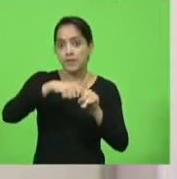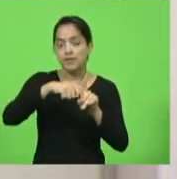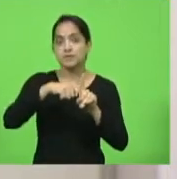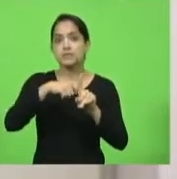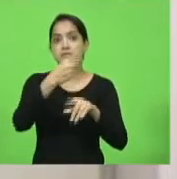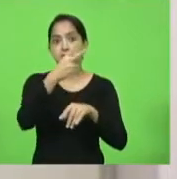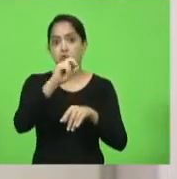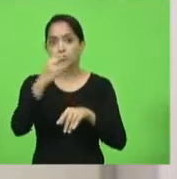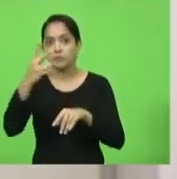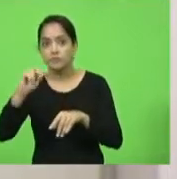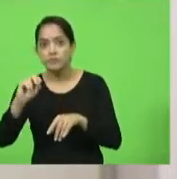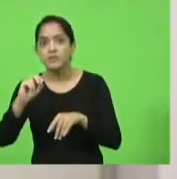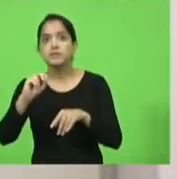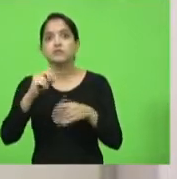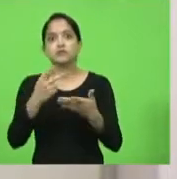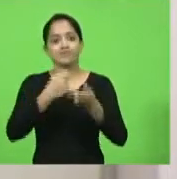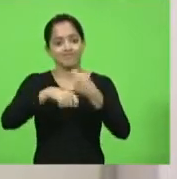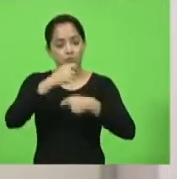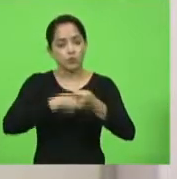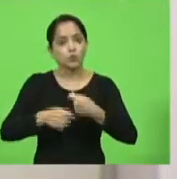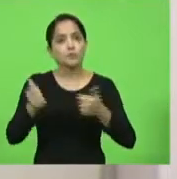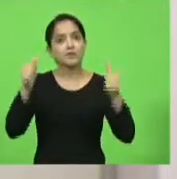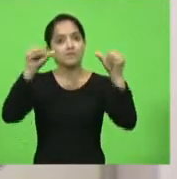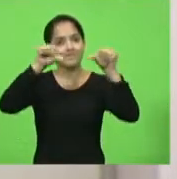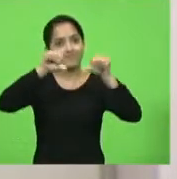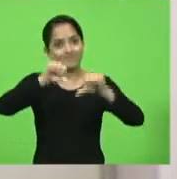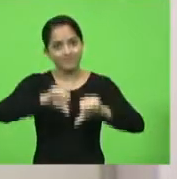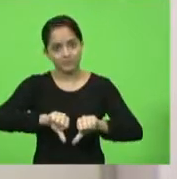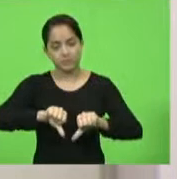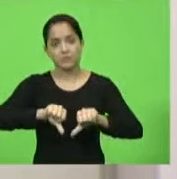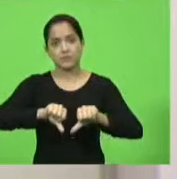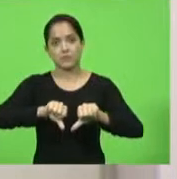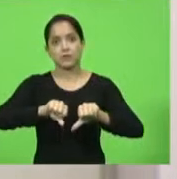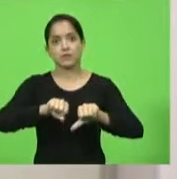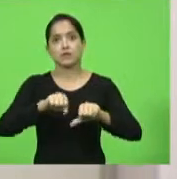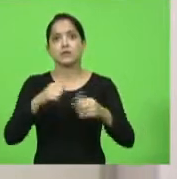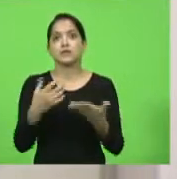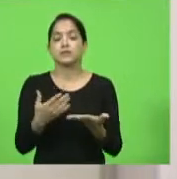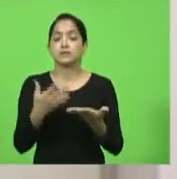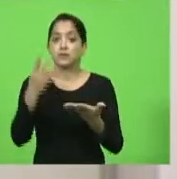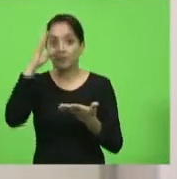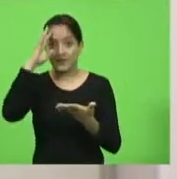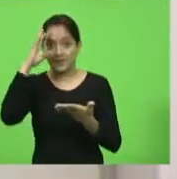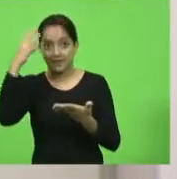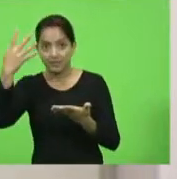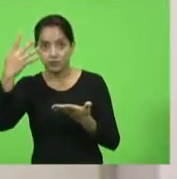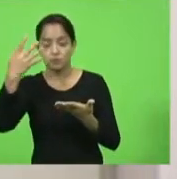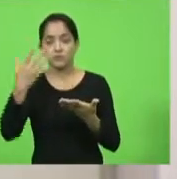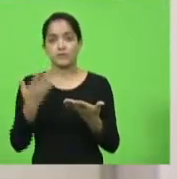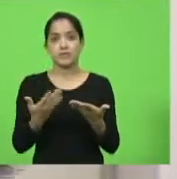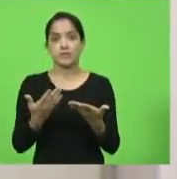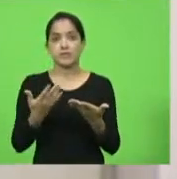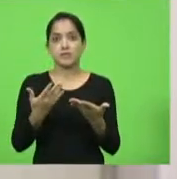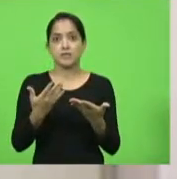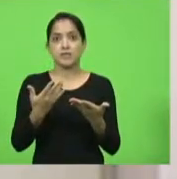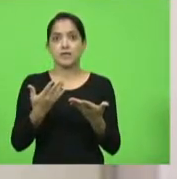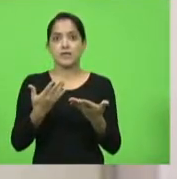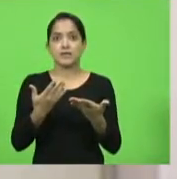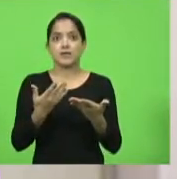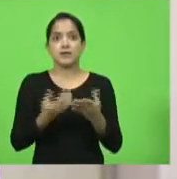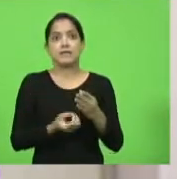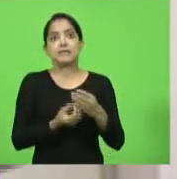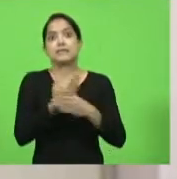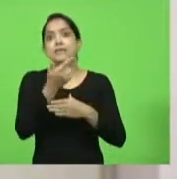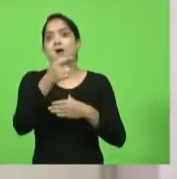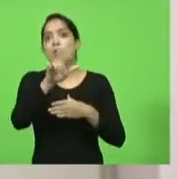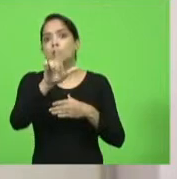gerou uma pandemia econômica grave em Santa Catarina. Então, para resolver um problema, a gente não pode criar outro